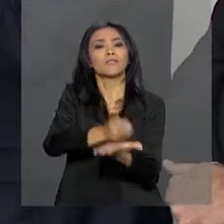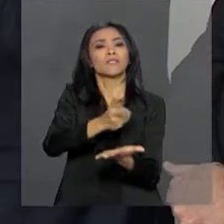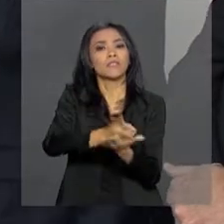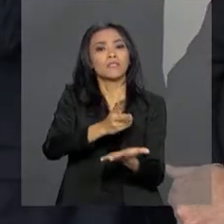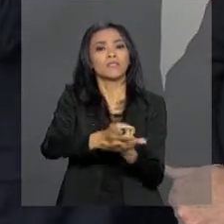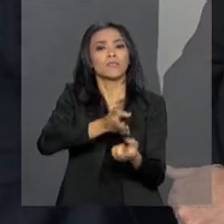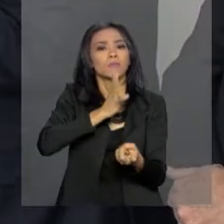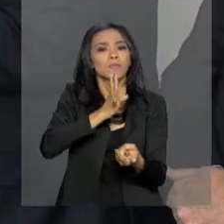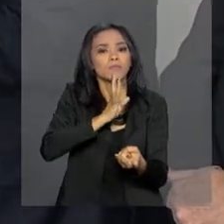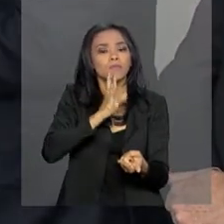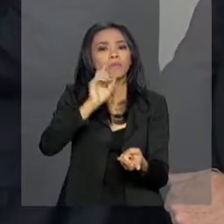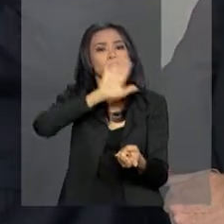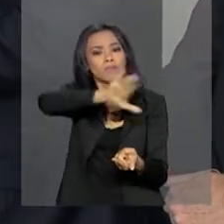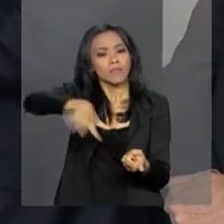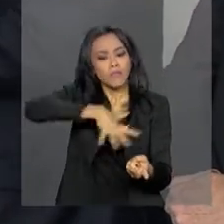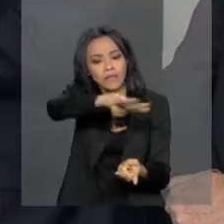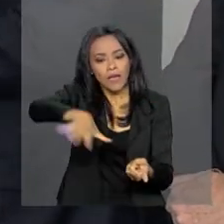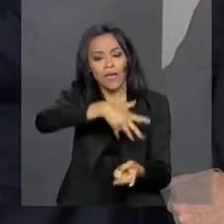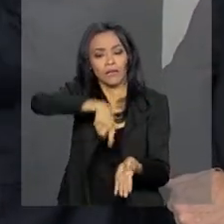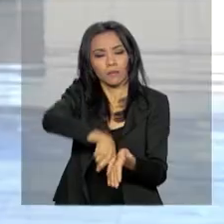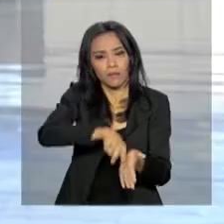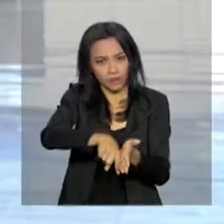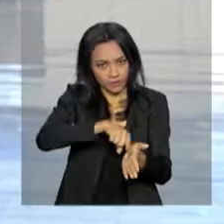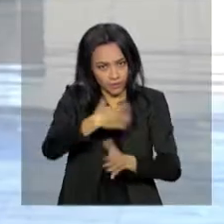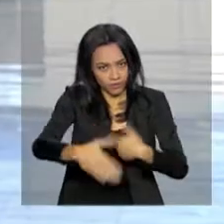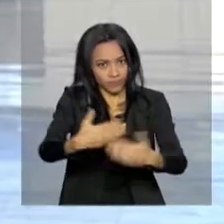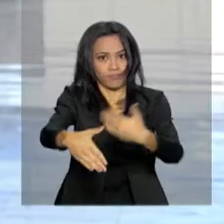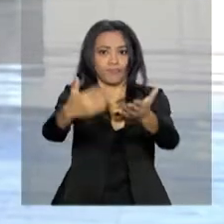Brasil, a questão de pesquisa e desenvolvimento.